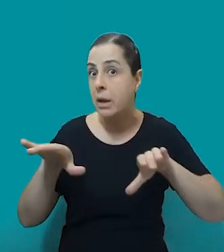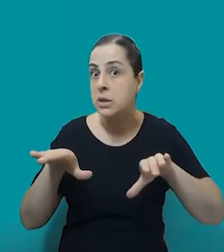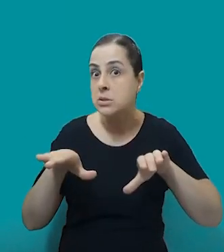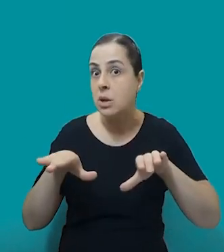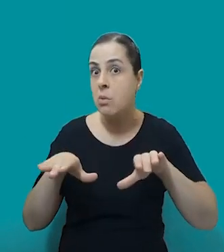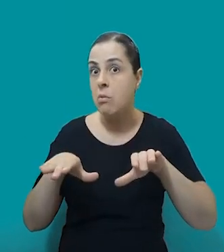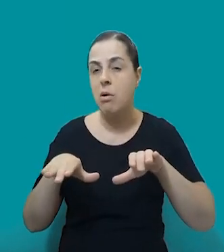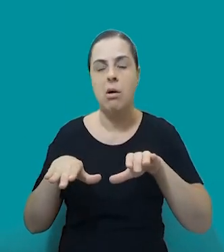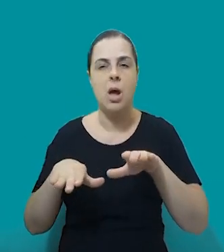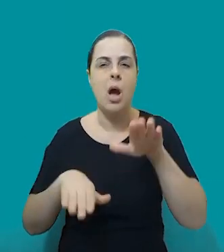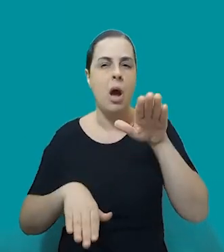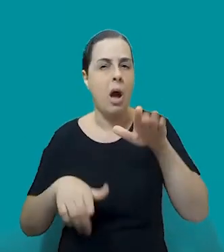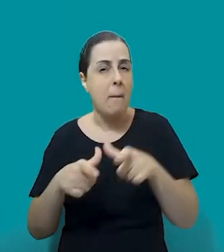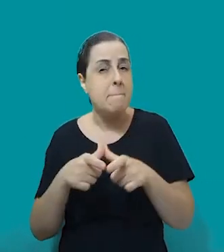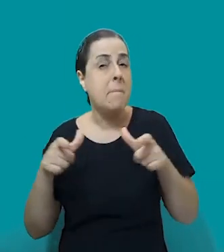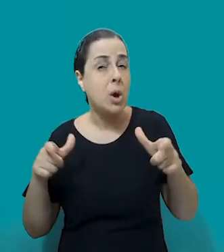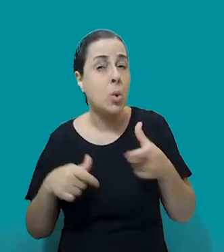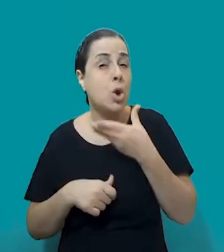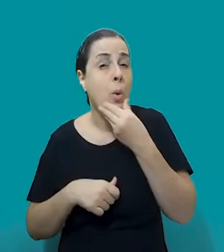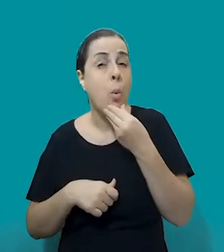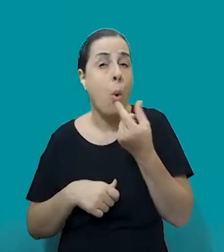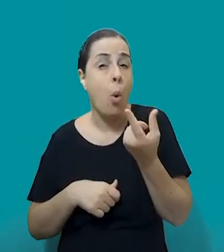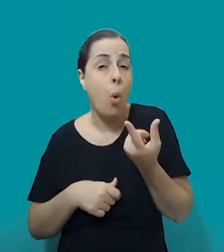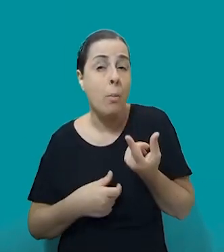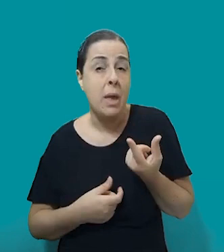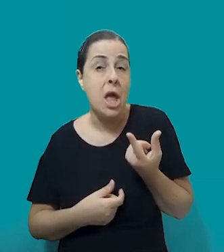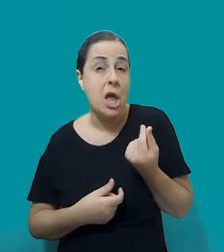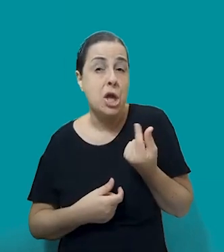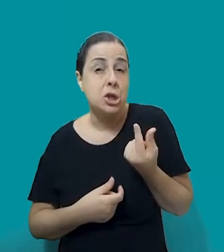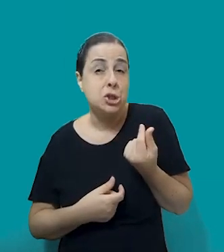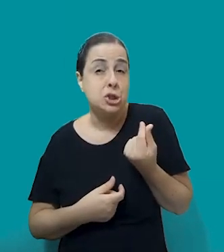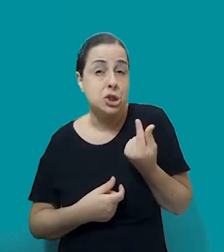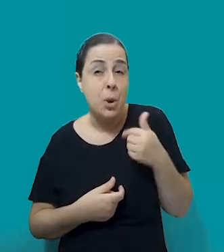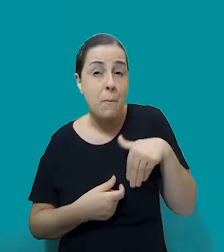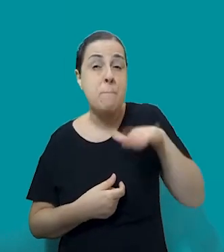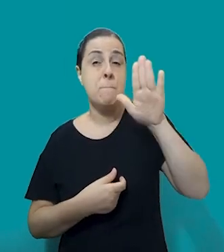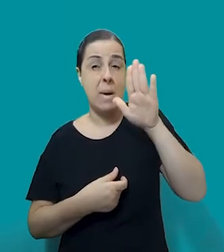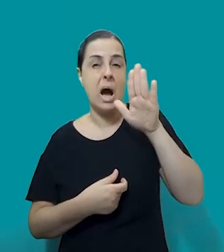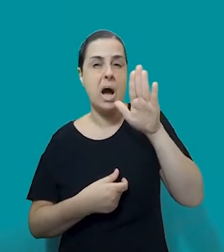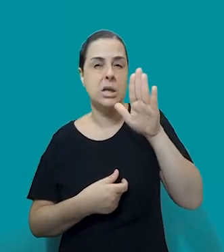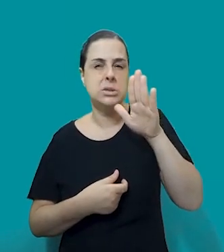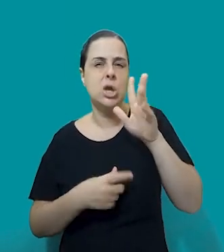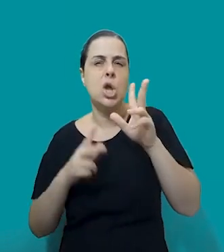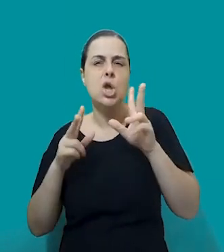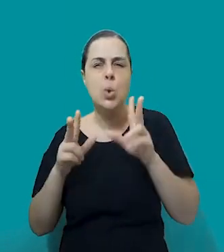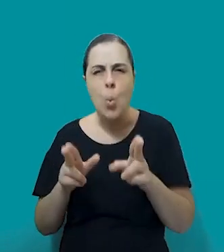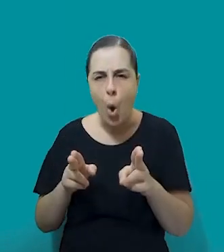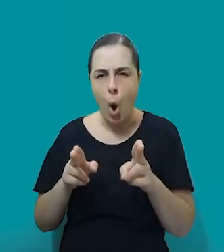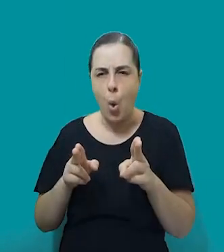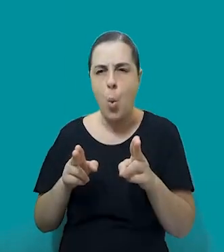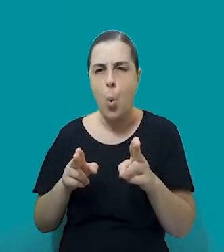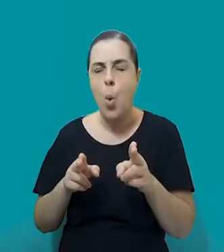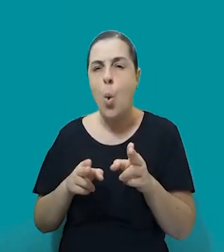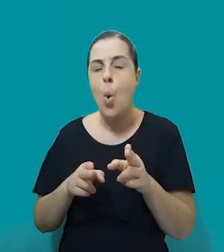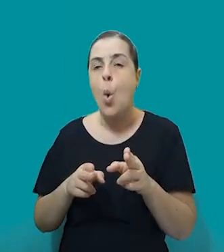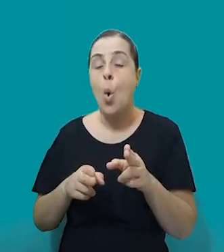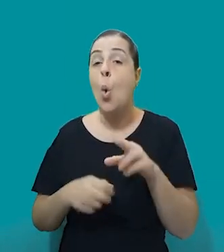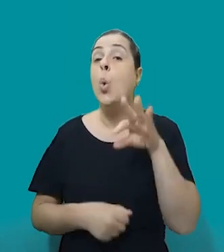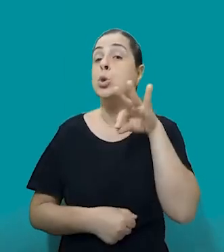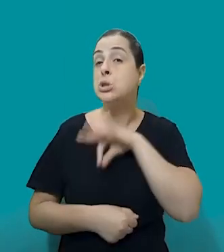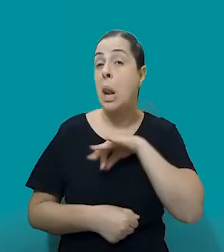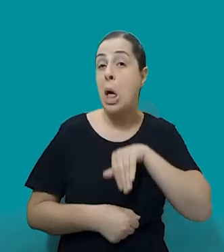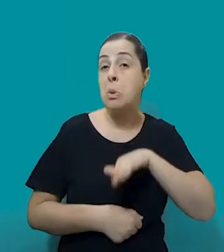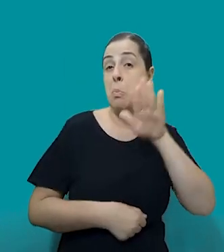detentor do maior capital, né? Do casal, ele é o dono das contas, ou ele era o maior provedor ali, ainda que a mulher trabalhasse, ele era o que ganhava mais.